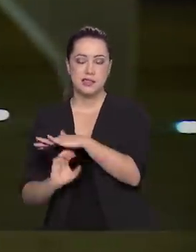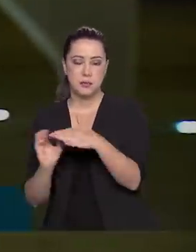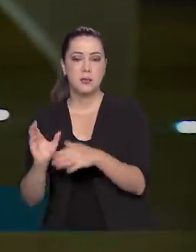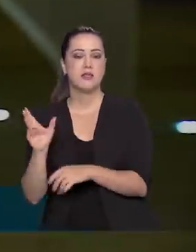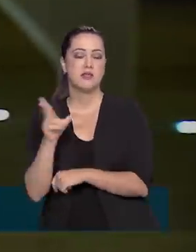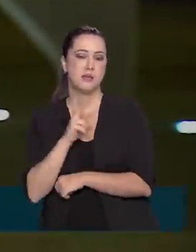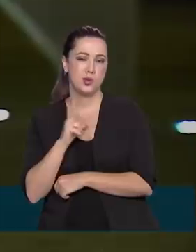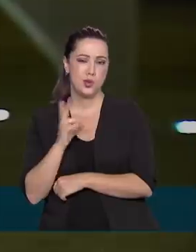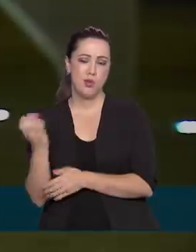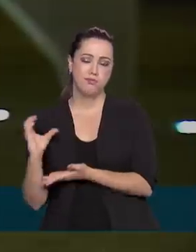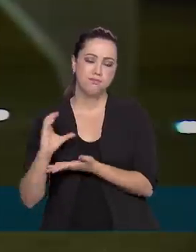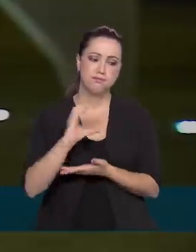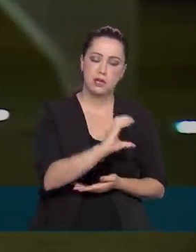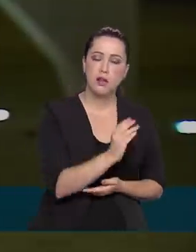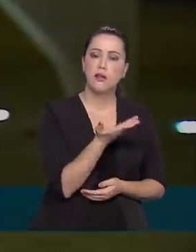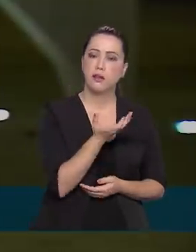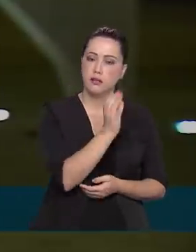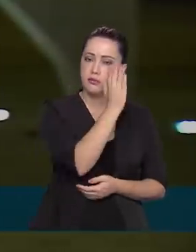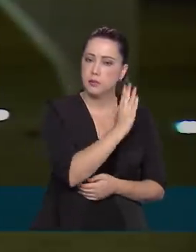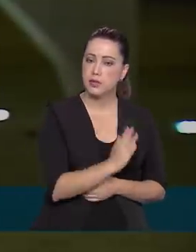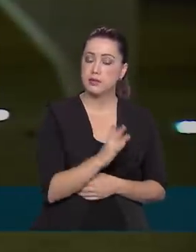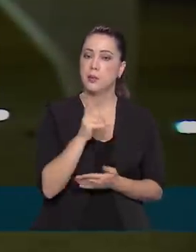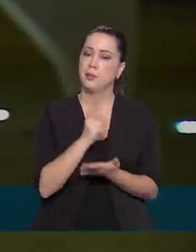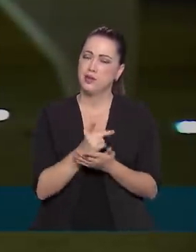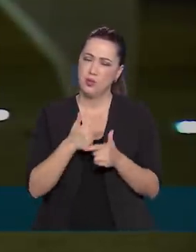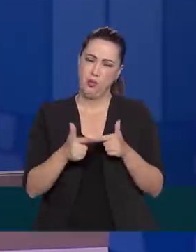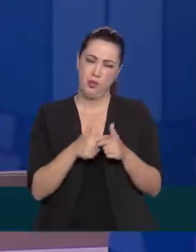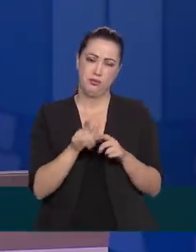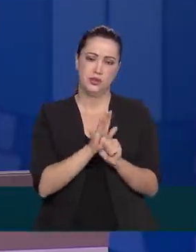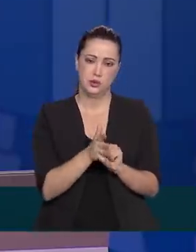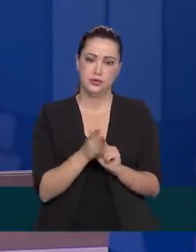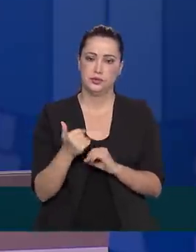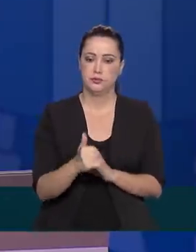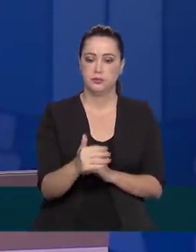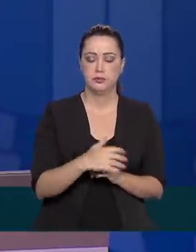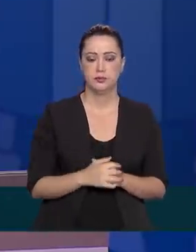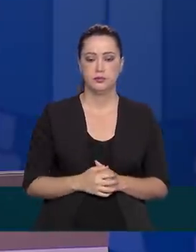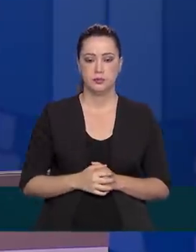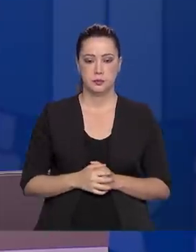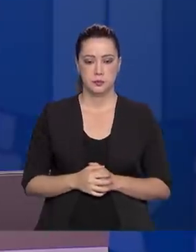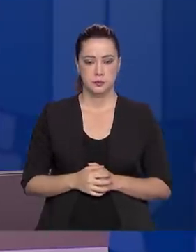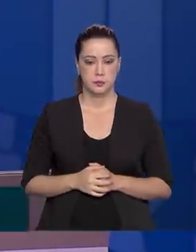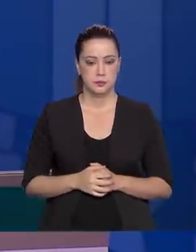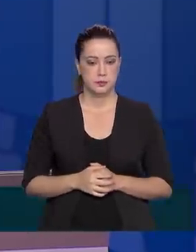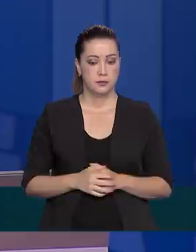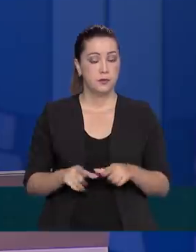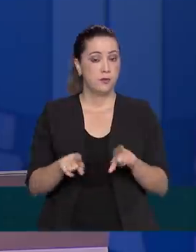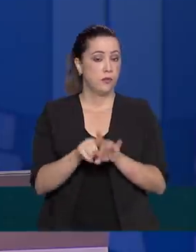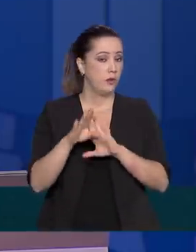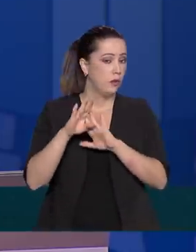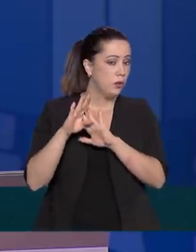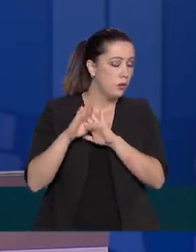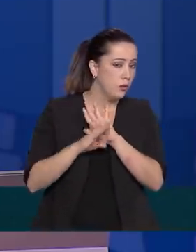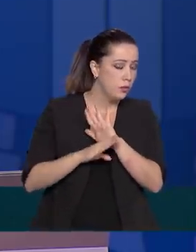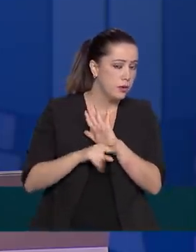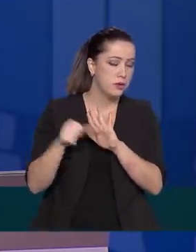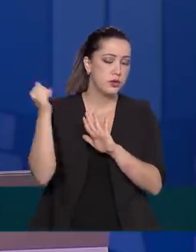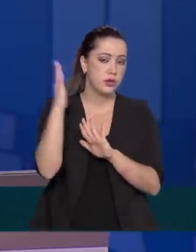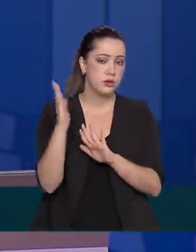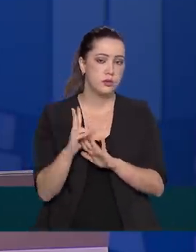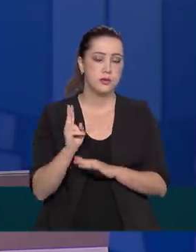privada, mesmo diante da pandemia do coronavírus. Os projetos do Brasil são vistos cada vez mais como projetos